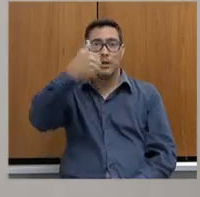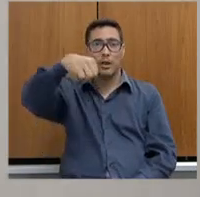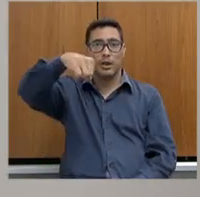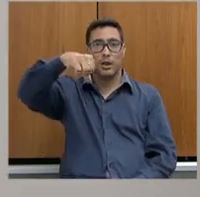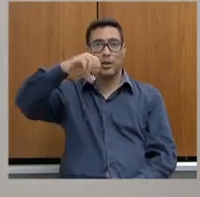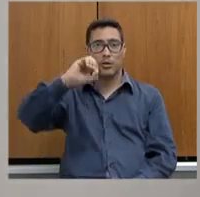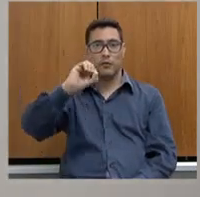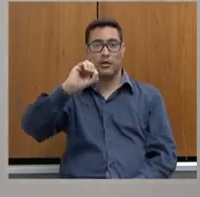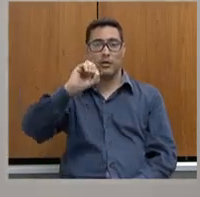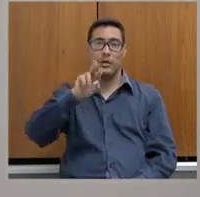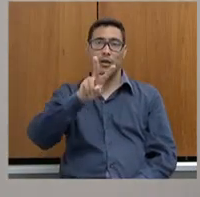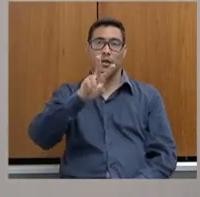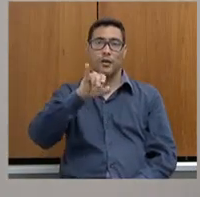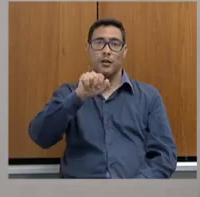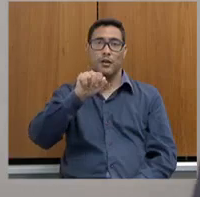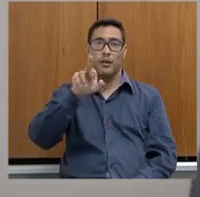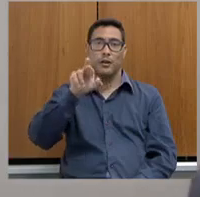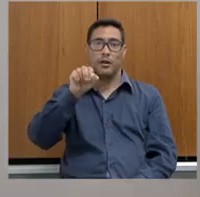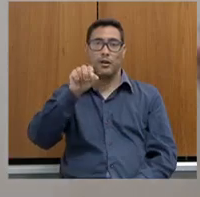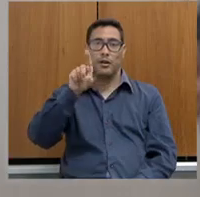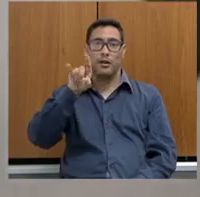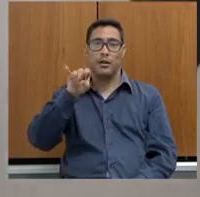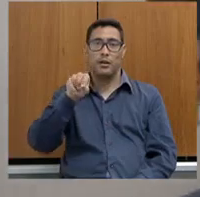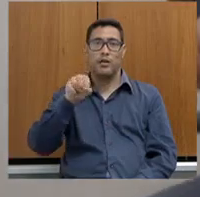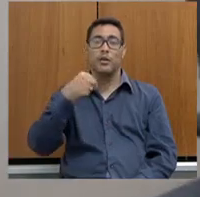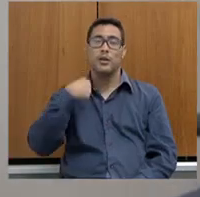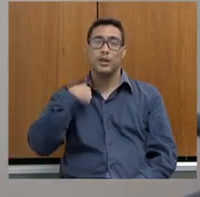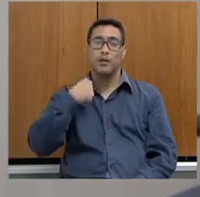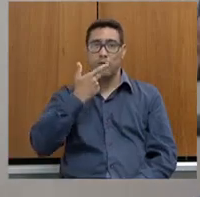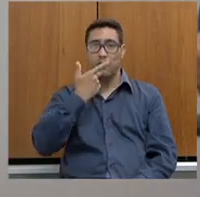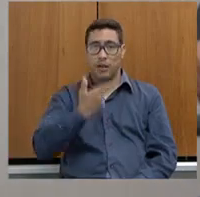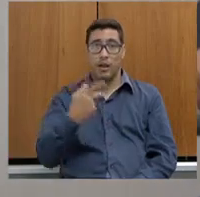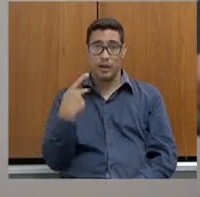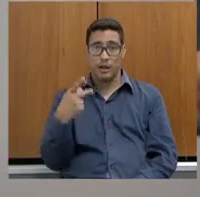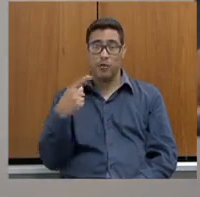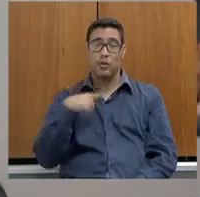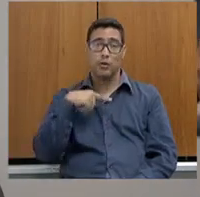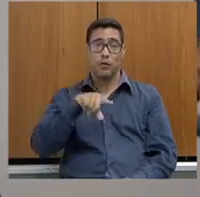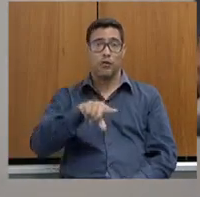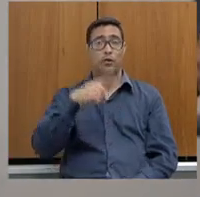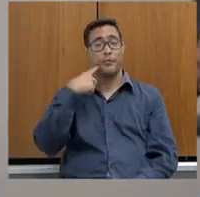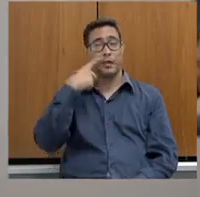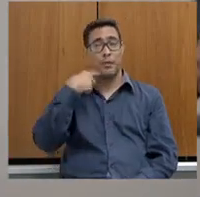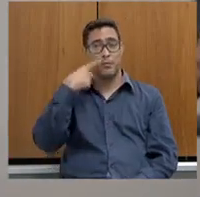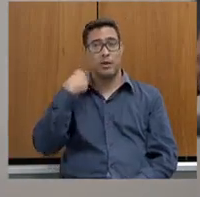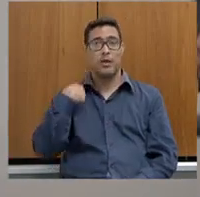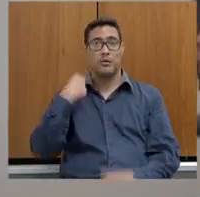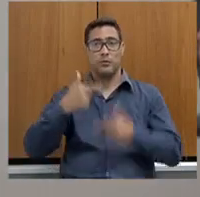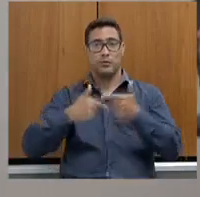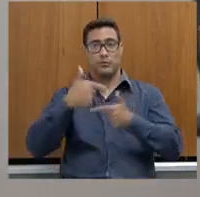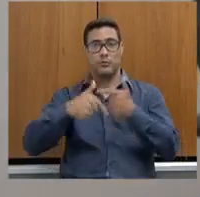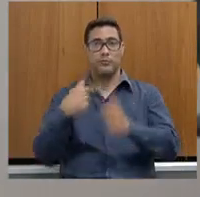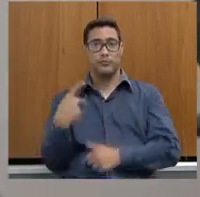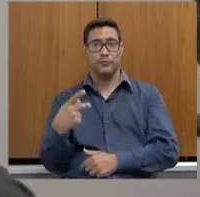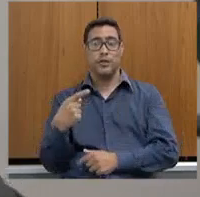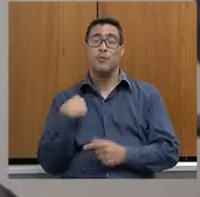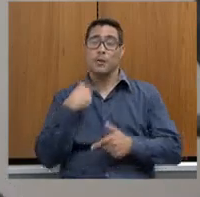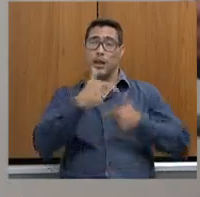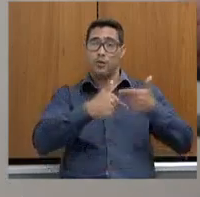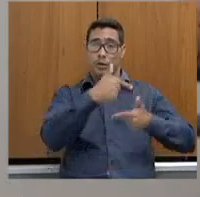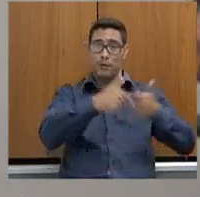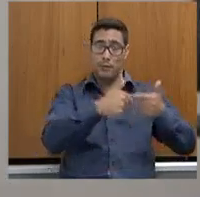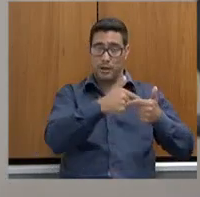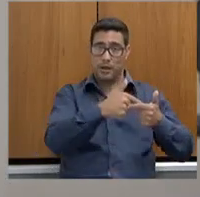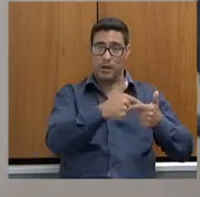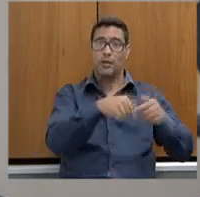Eu vou falar isso, secretário, enquanto eu for deputado nessa casa, porque eu trabalhei tanto na rua quanto lá no 190. Eu fui